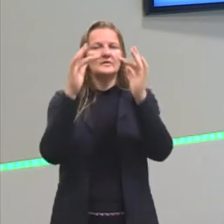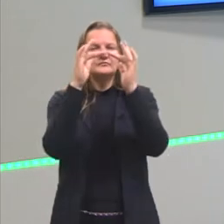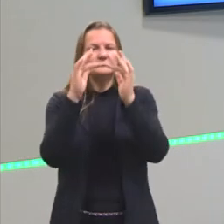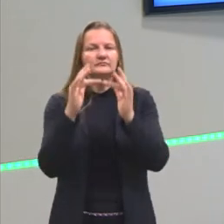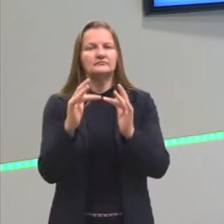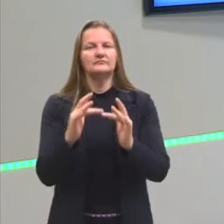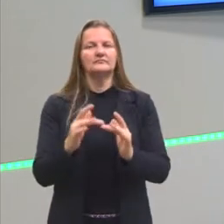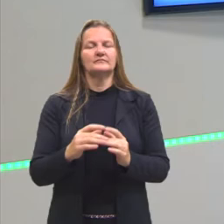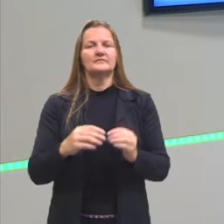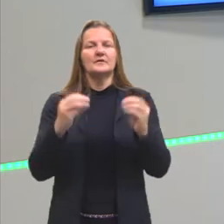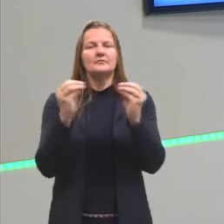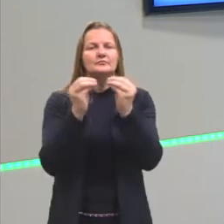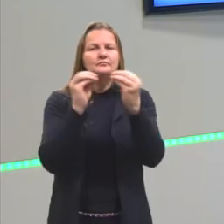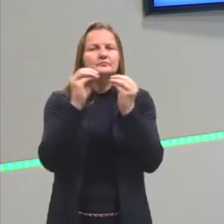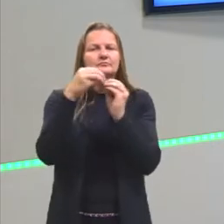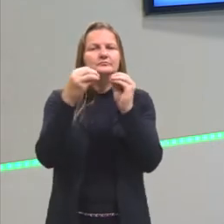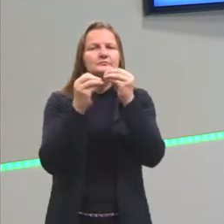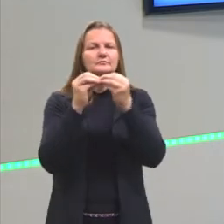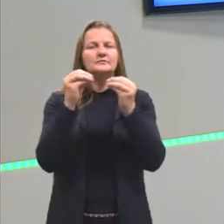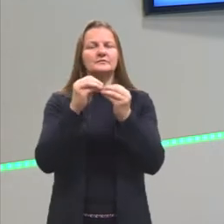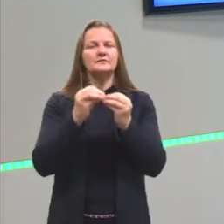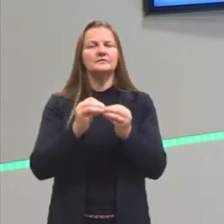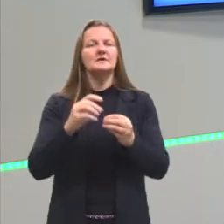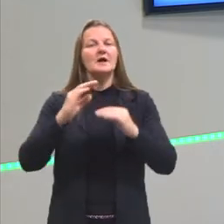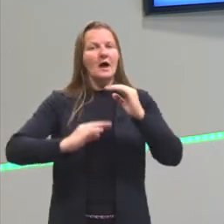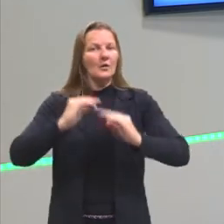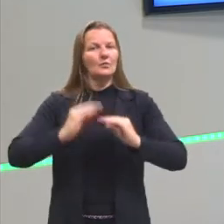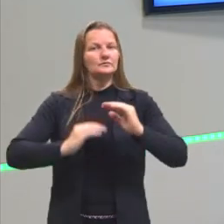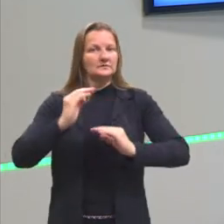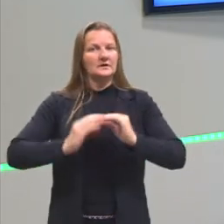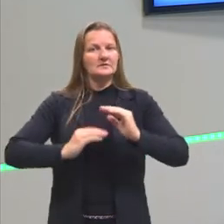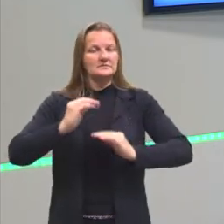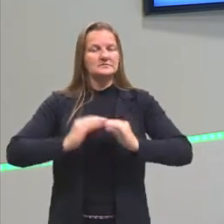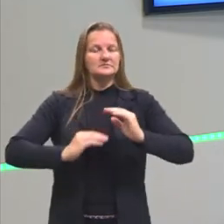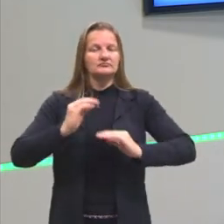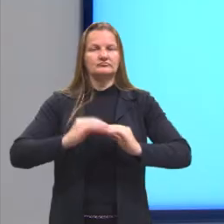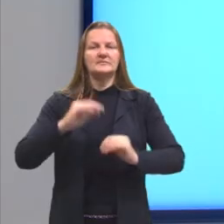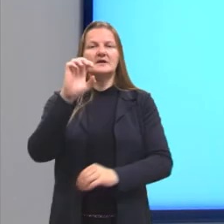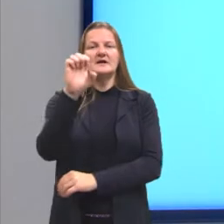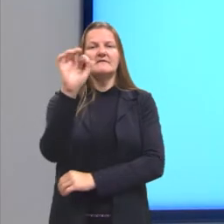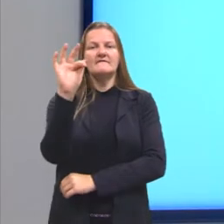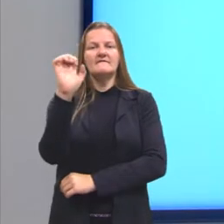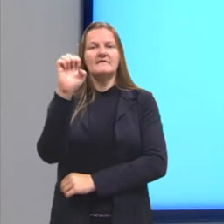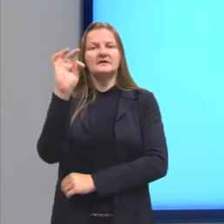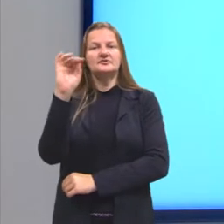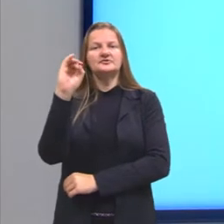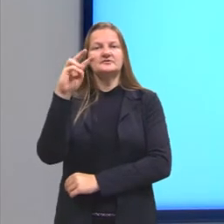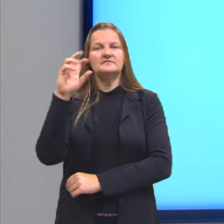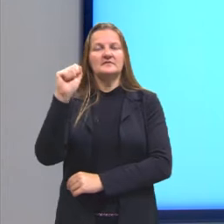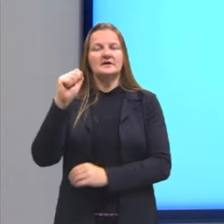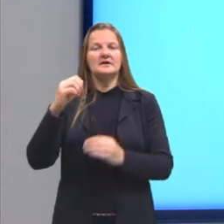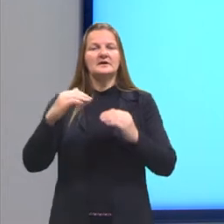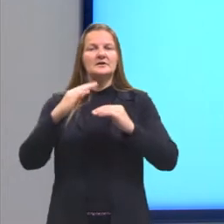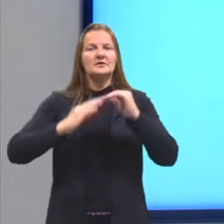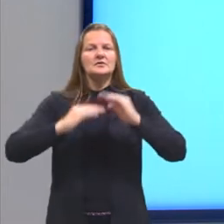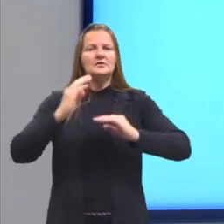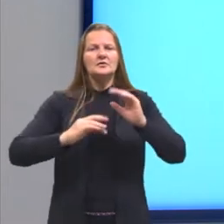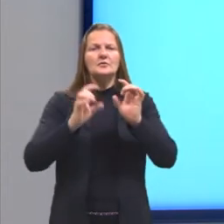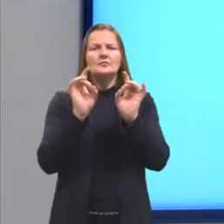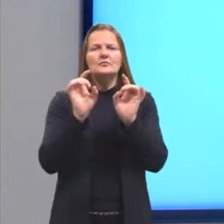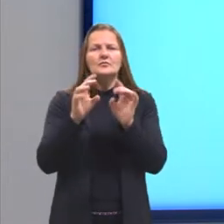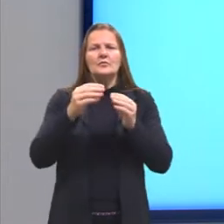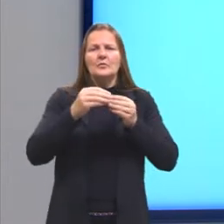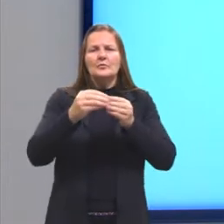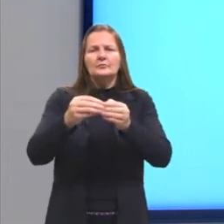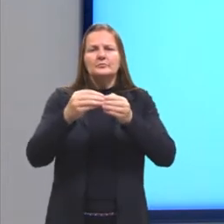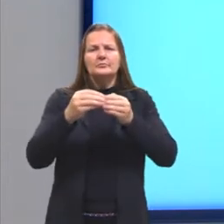Essas colisões, elas precisam ser efetivas. O que seria isso? Esse choque, ele tem uma orientação específica para